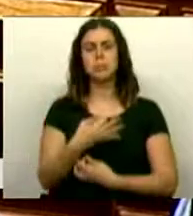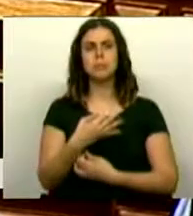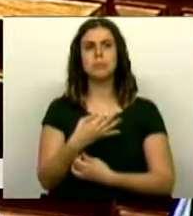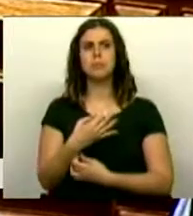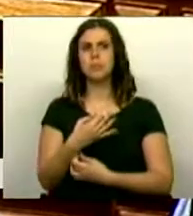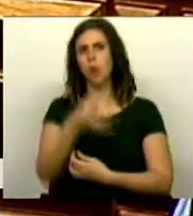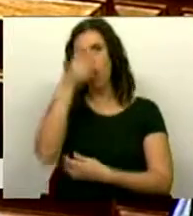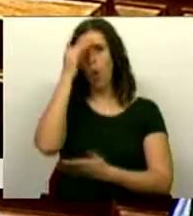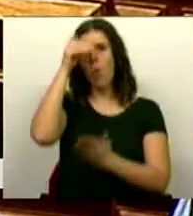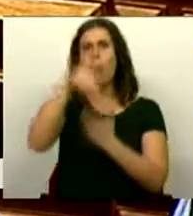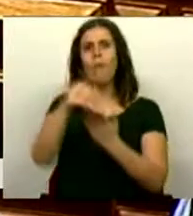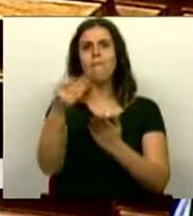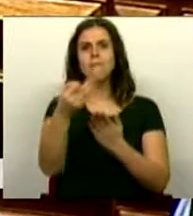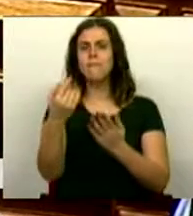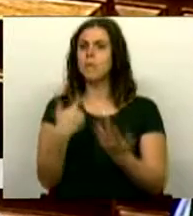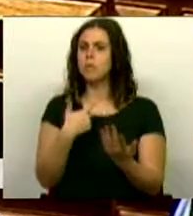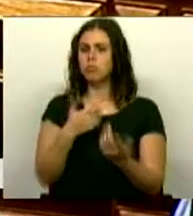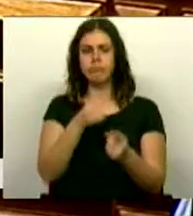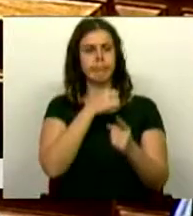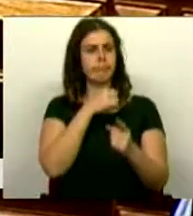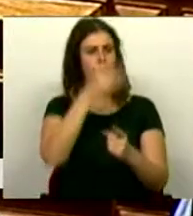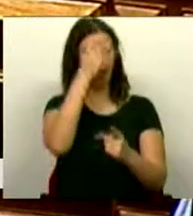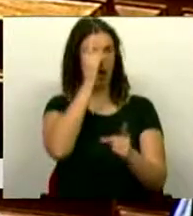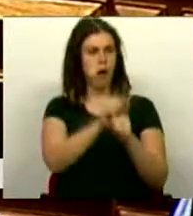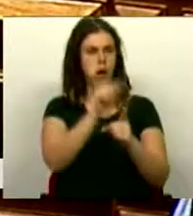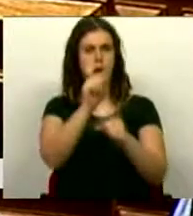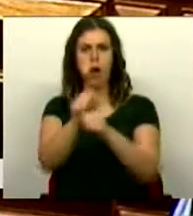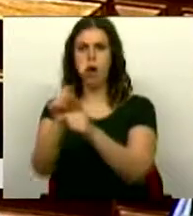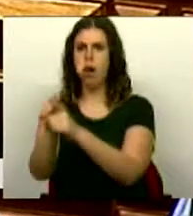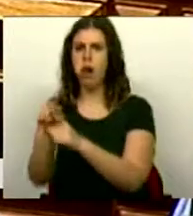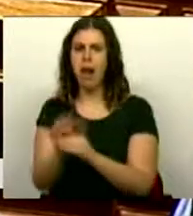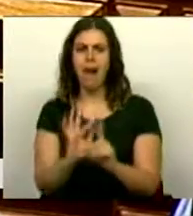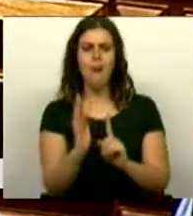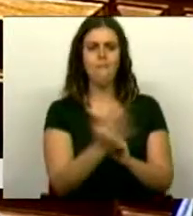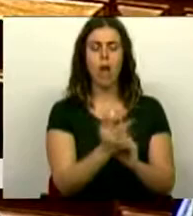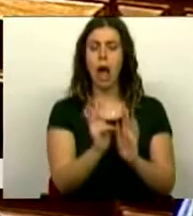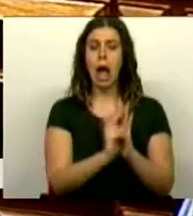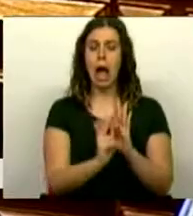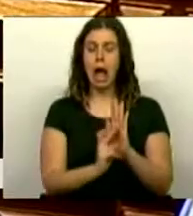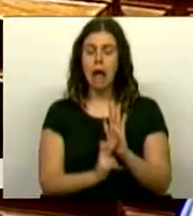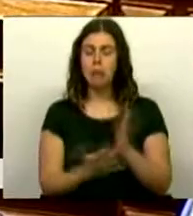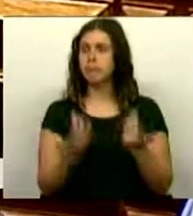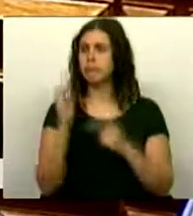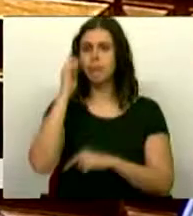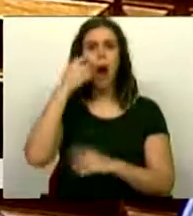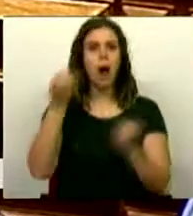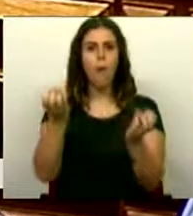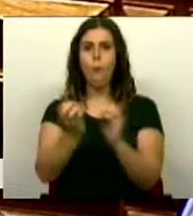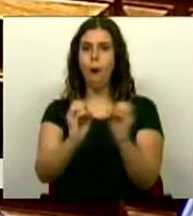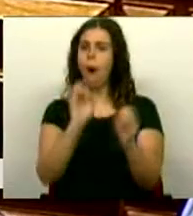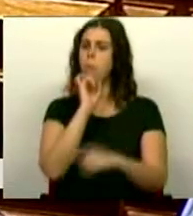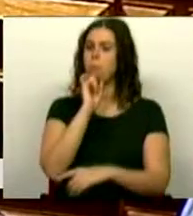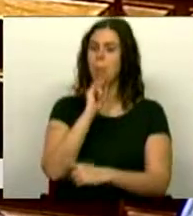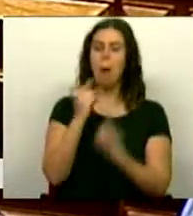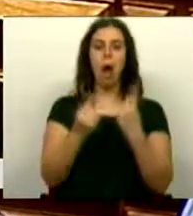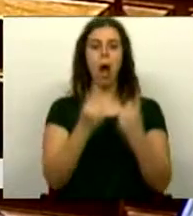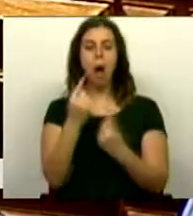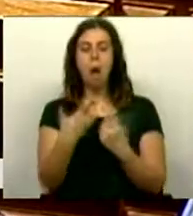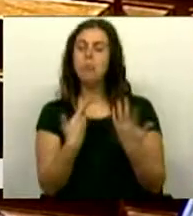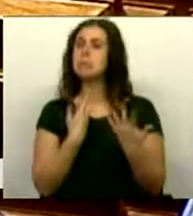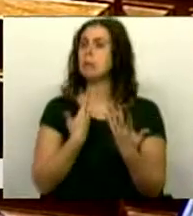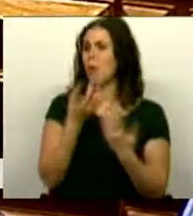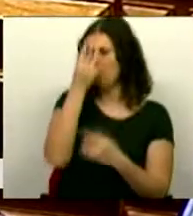a relação de que há uma concordância, digamos, pelo menos à volta do princípio, sem prejuízo de podermos ter alguns de nós